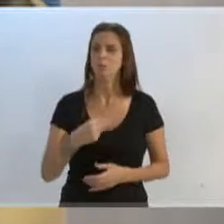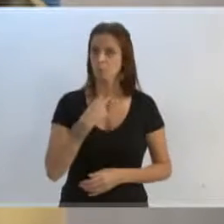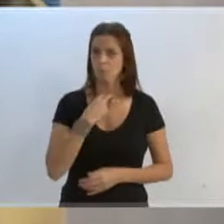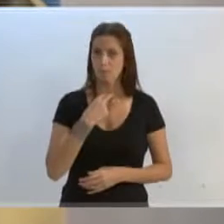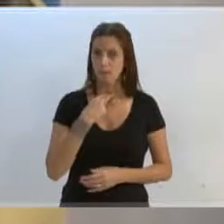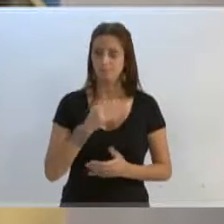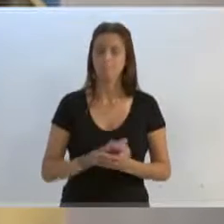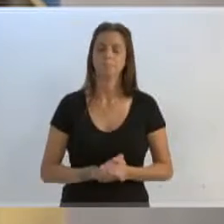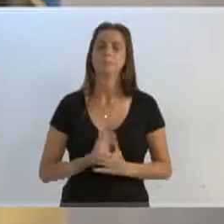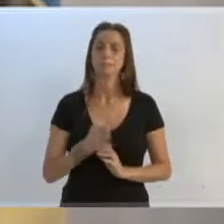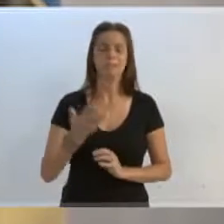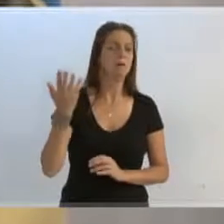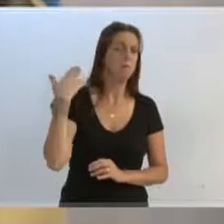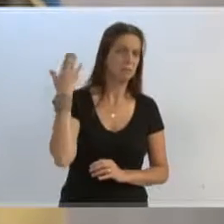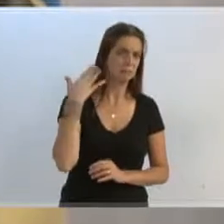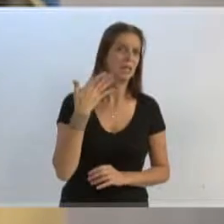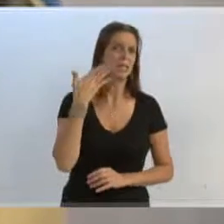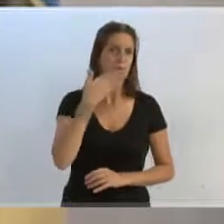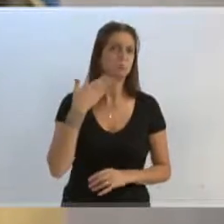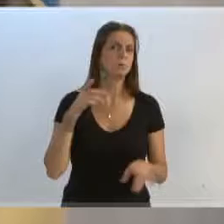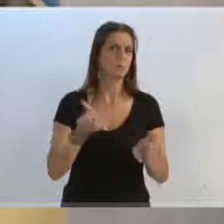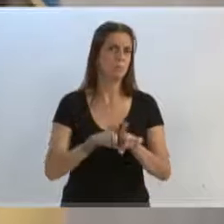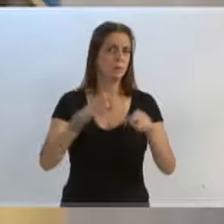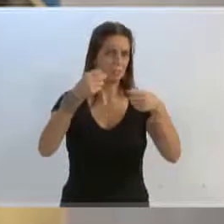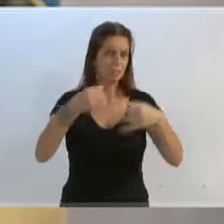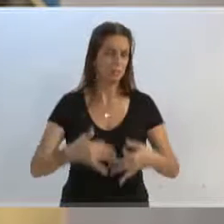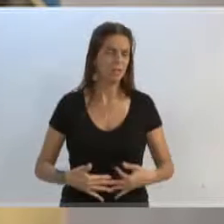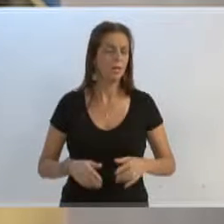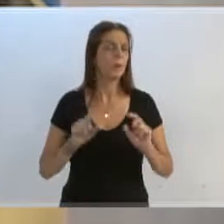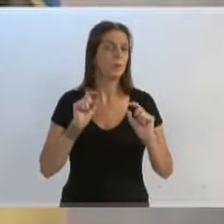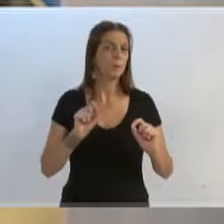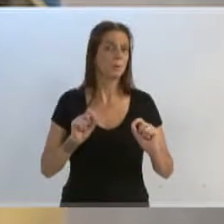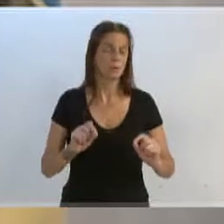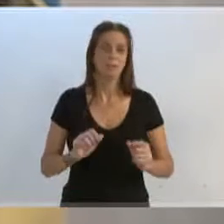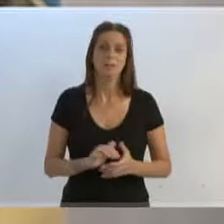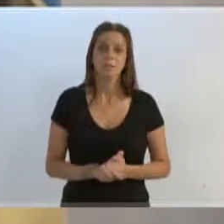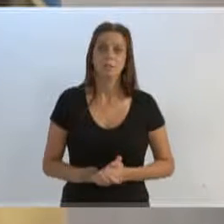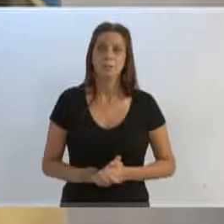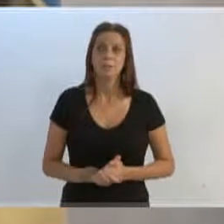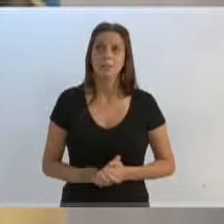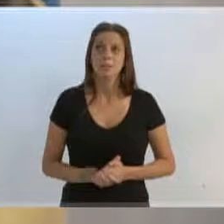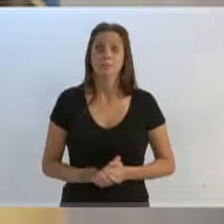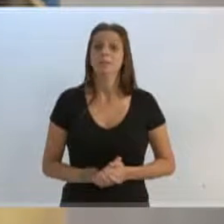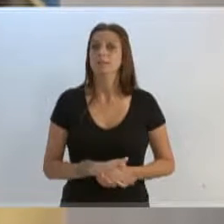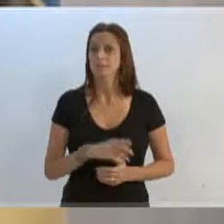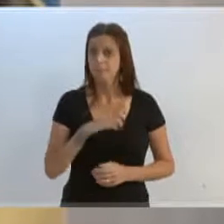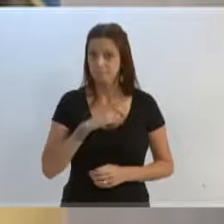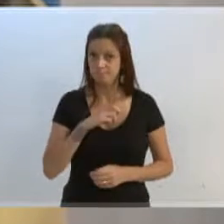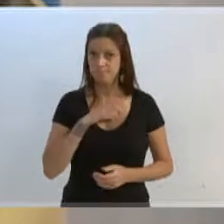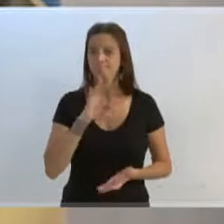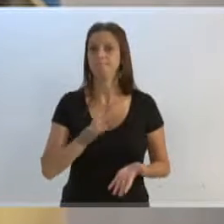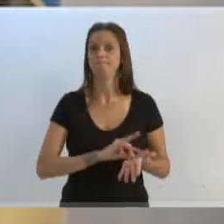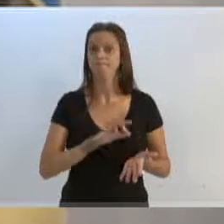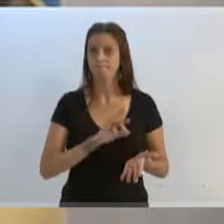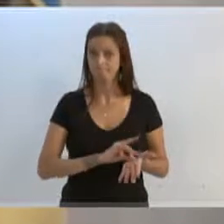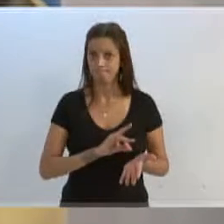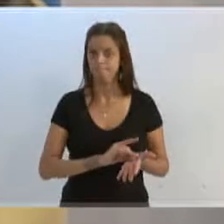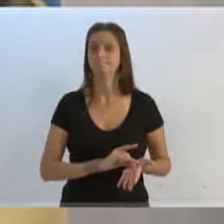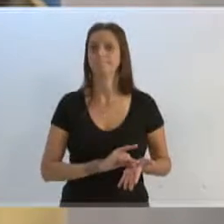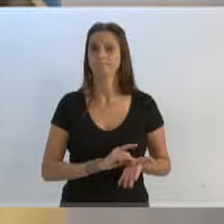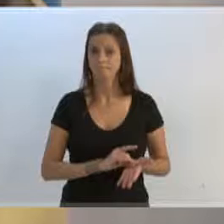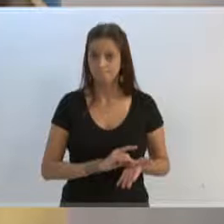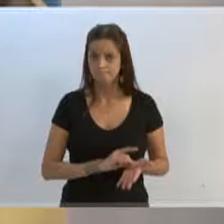vista, que eu já mencionei em outro discurso meu, em outro tempo meu aqui, a respeito da demanda reprimida que tem hoje lá na